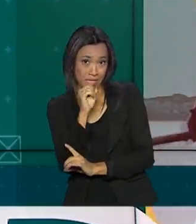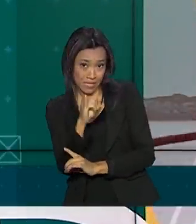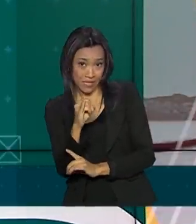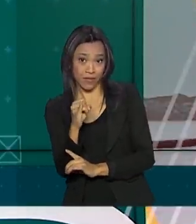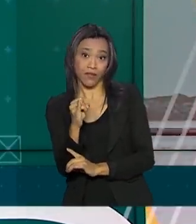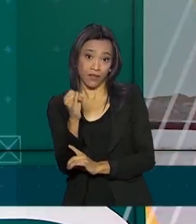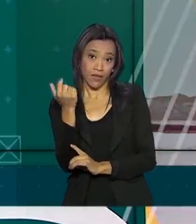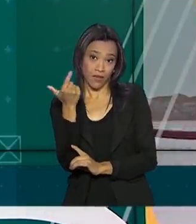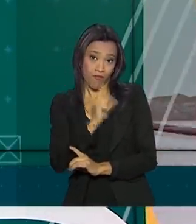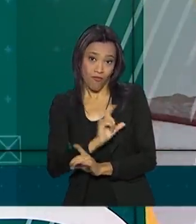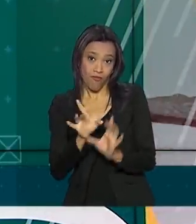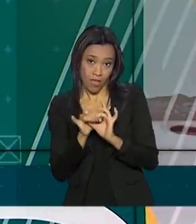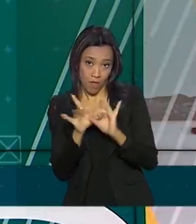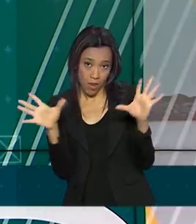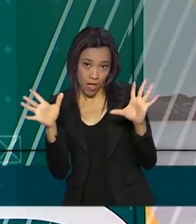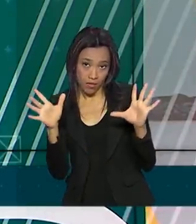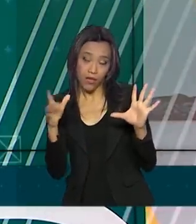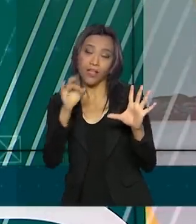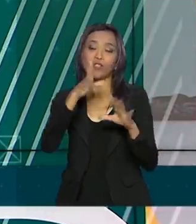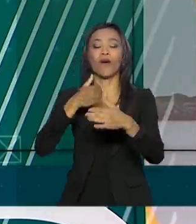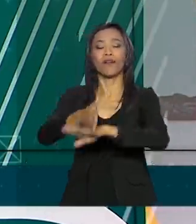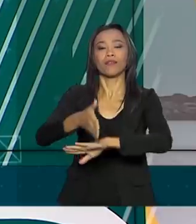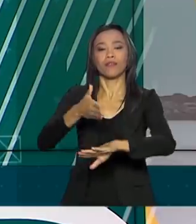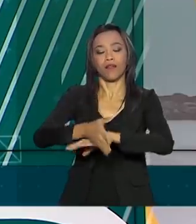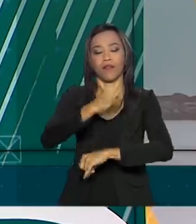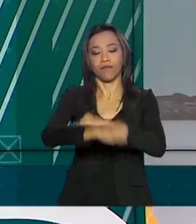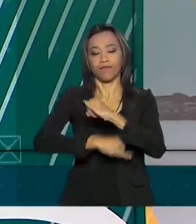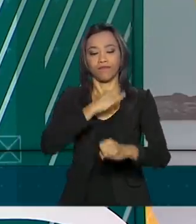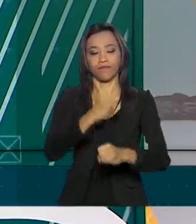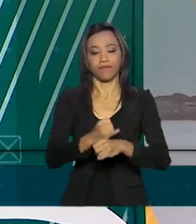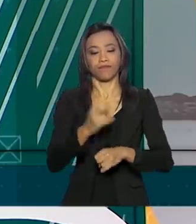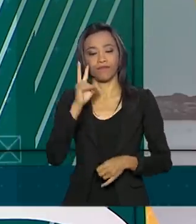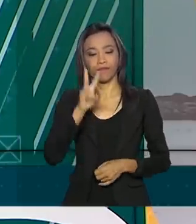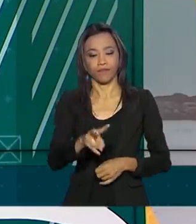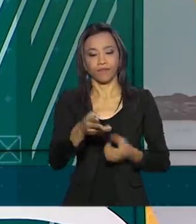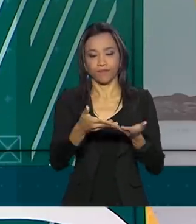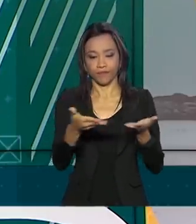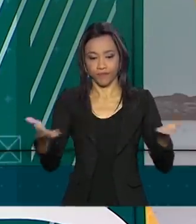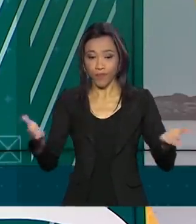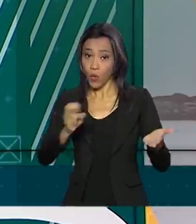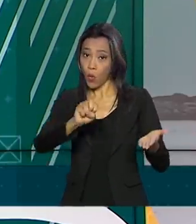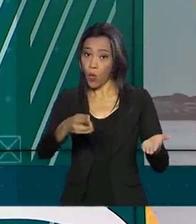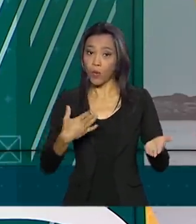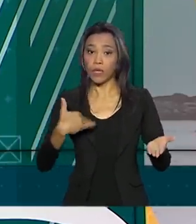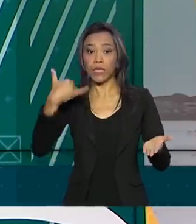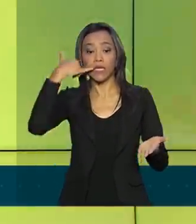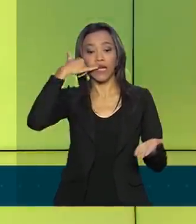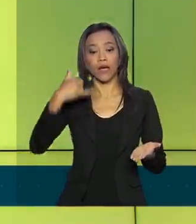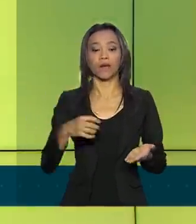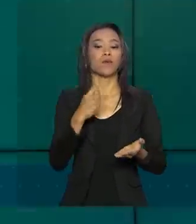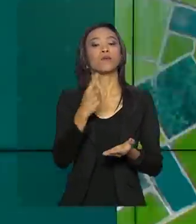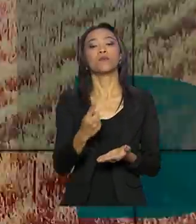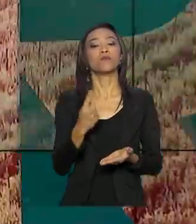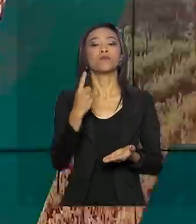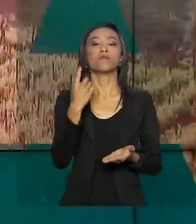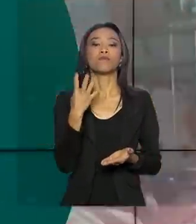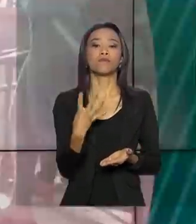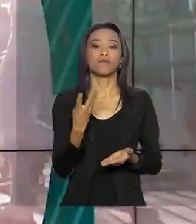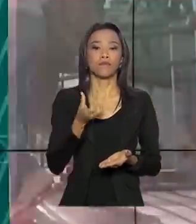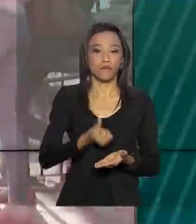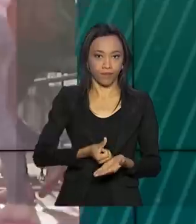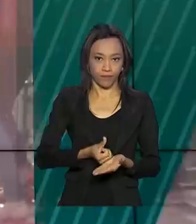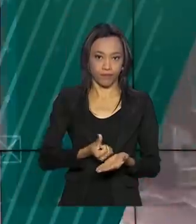declaração liberada, basta acessar a página da Receita na internet ou ligar para o Receitafone, no número